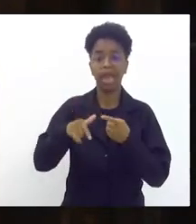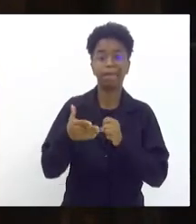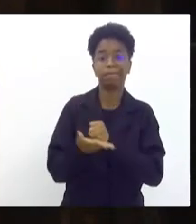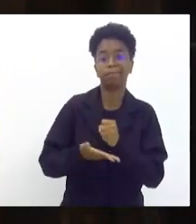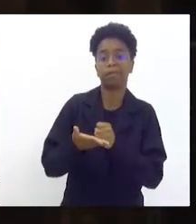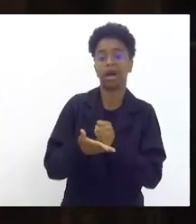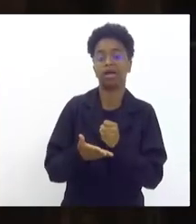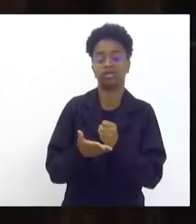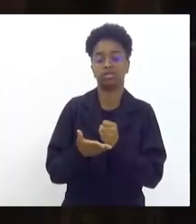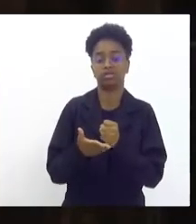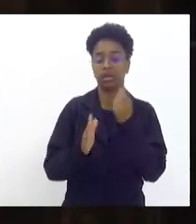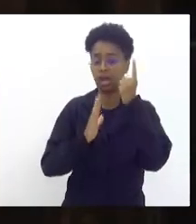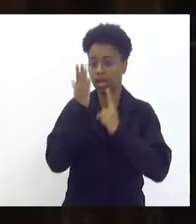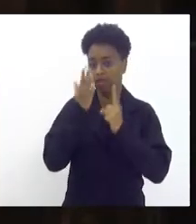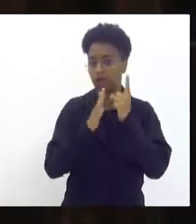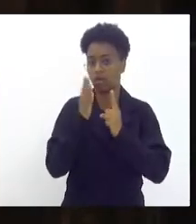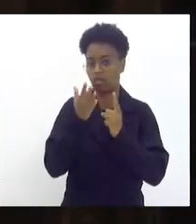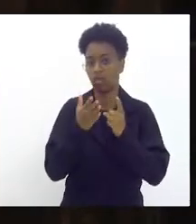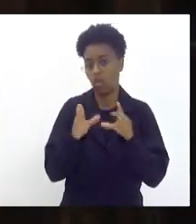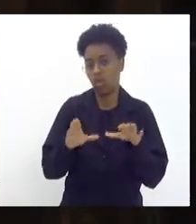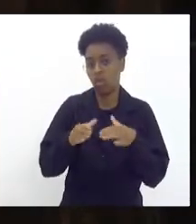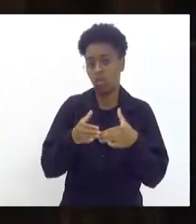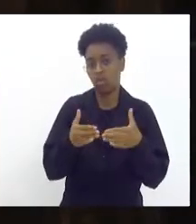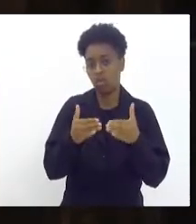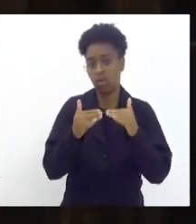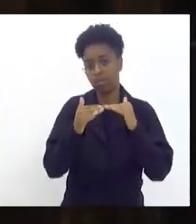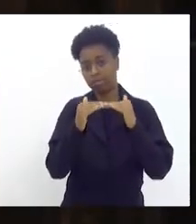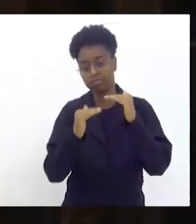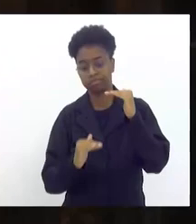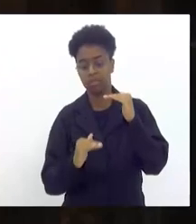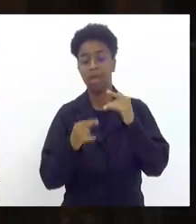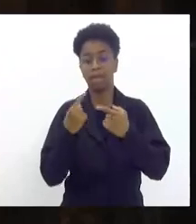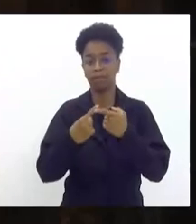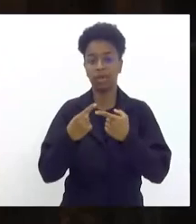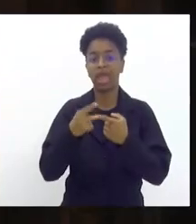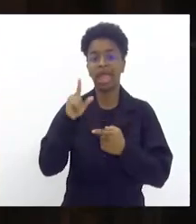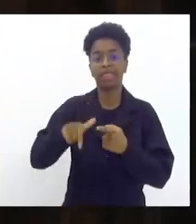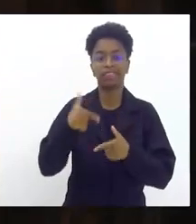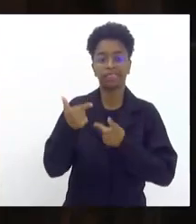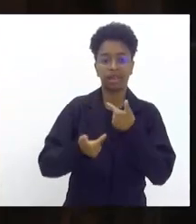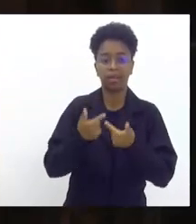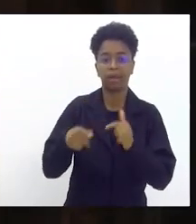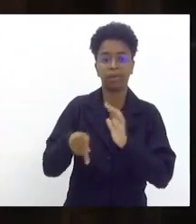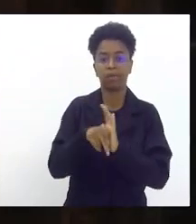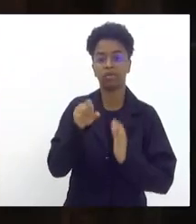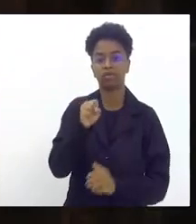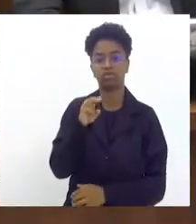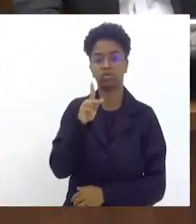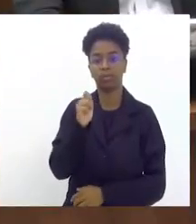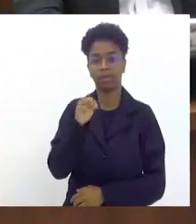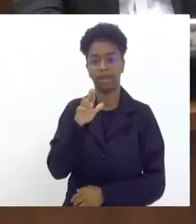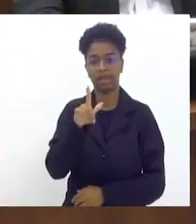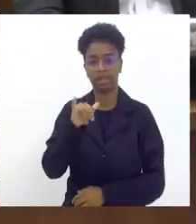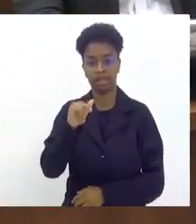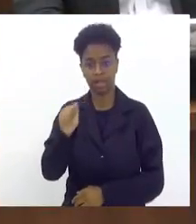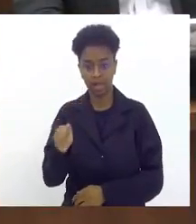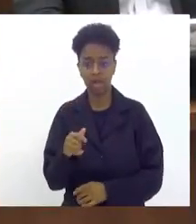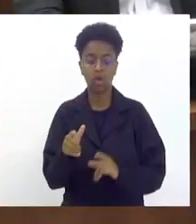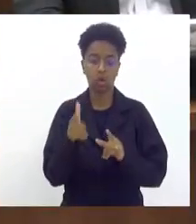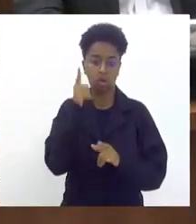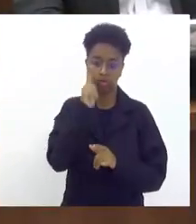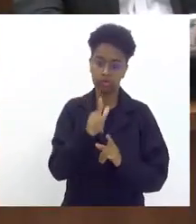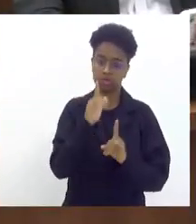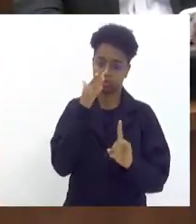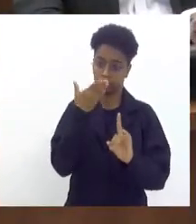completa a cadeia do carnaval eu acho que isso era o trabalho desenvolvido pela Superliga para chegar a esse reconhecimento mas agora a gente